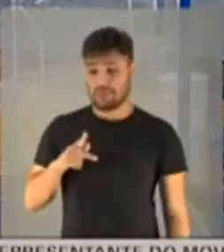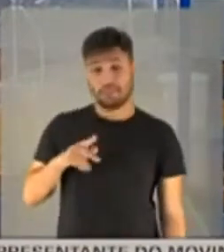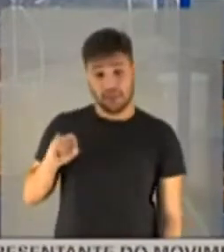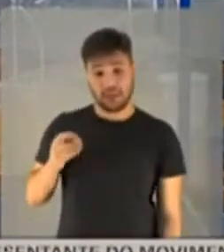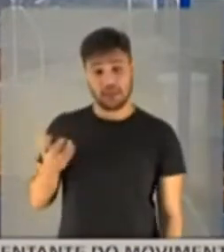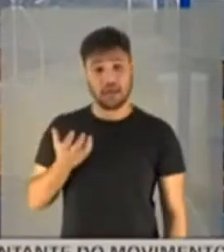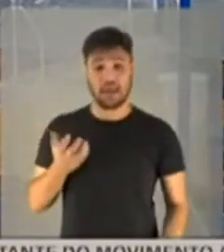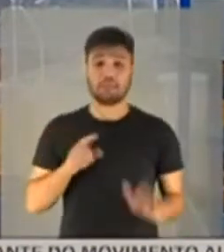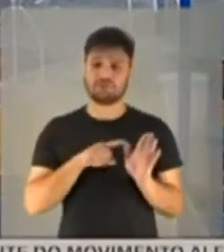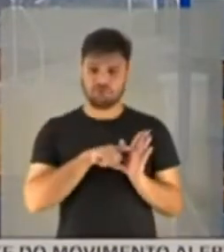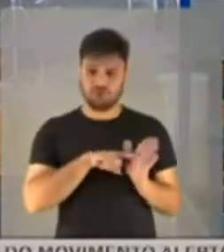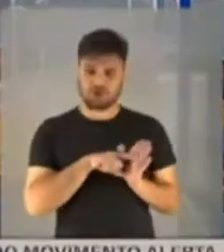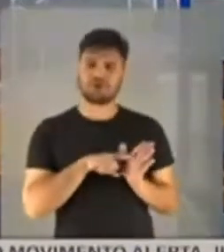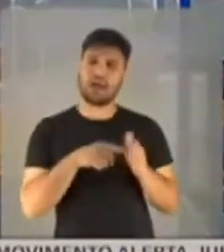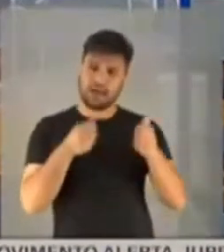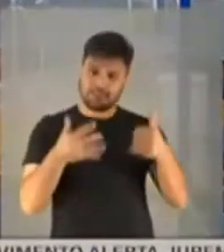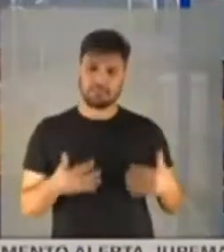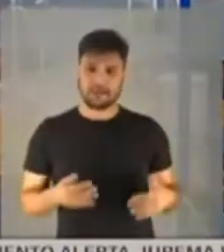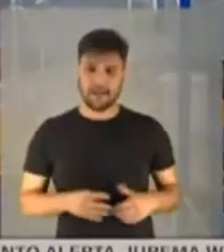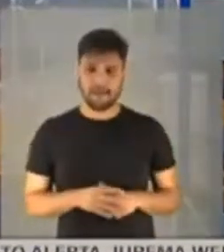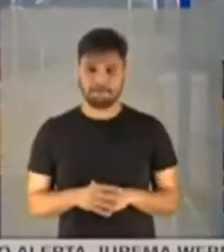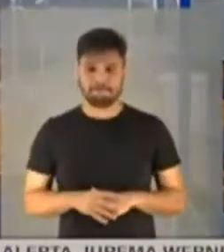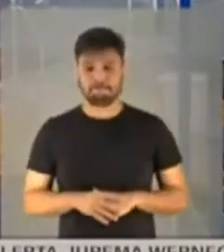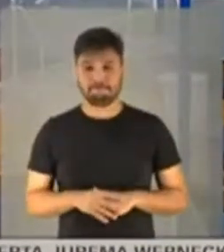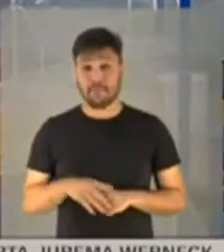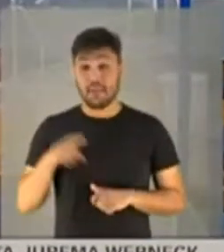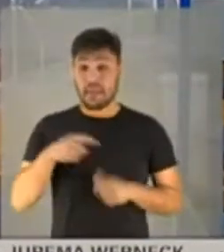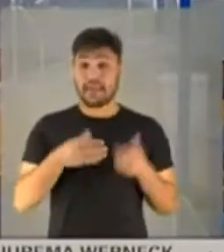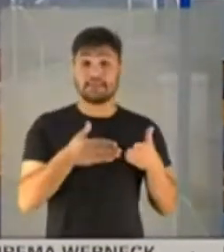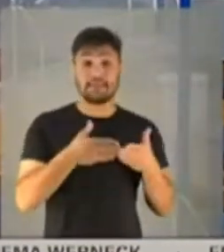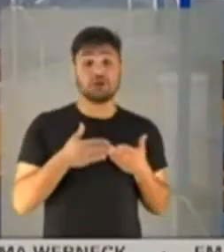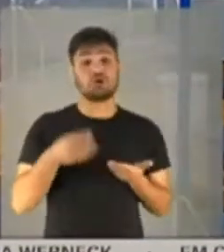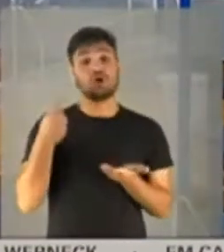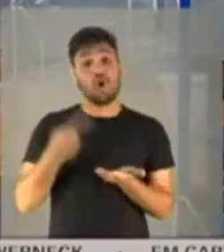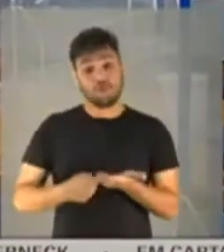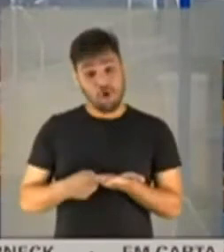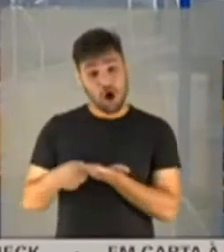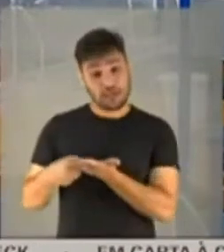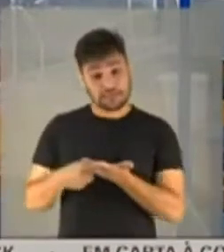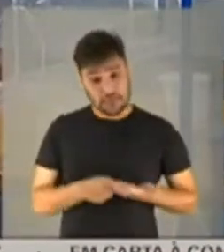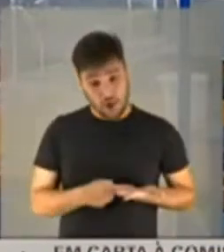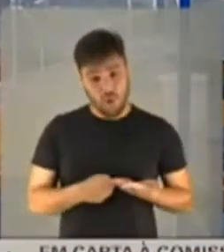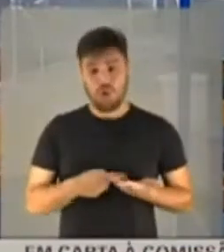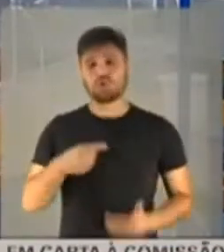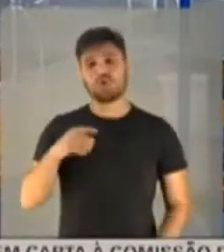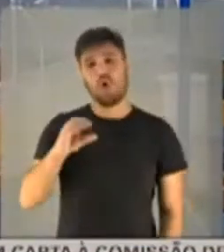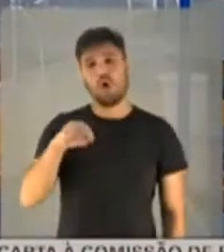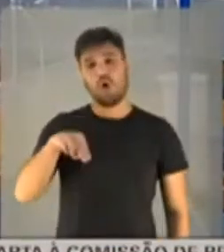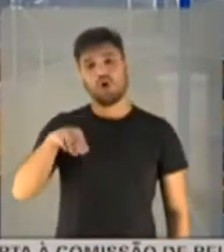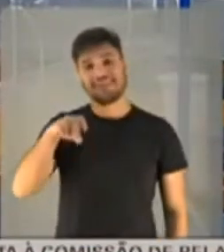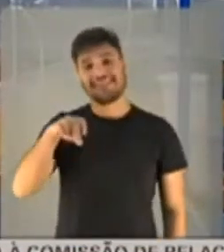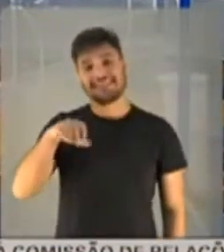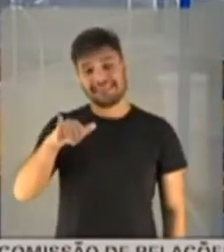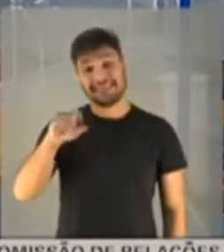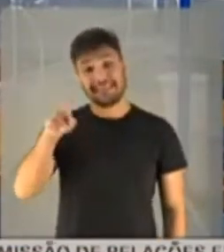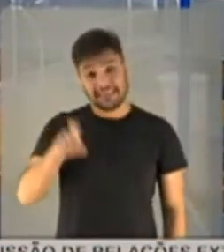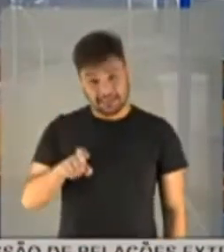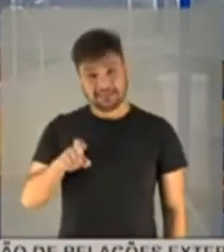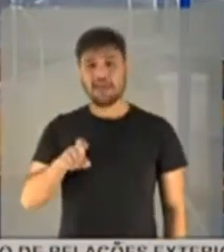investigar e esclarecer, que esse requerimento de convocação do ministro Nix pudesse ser apreciado